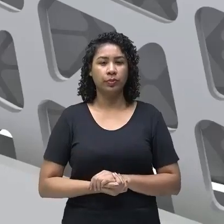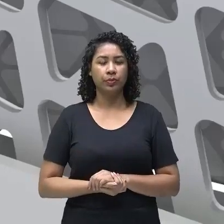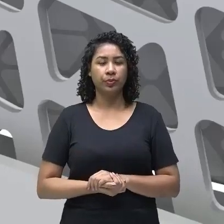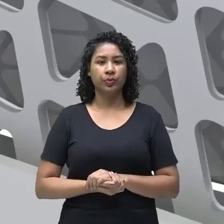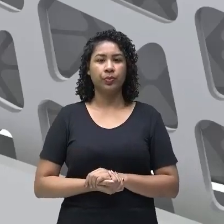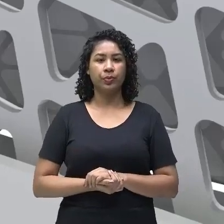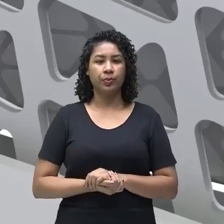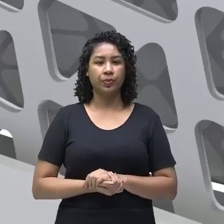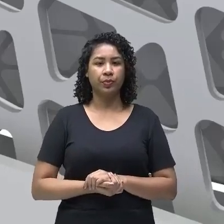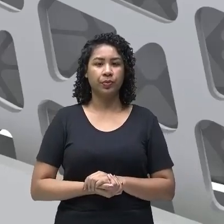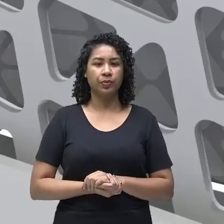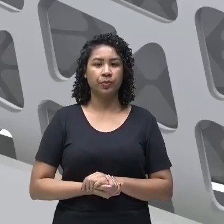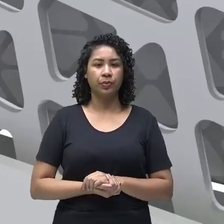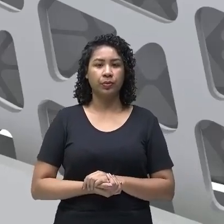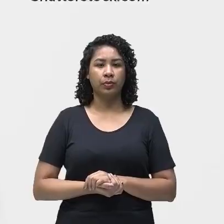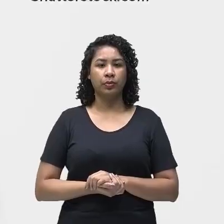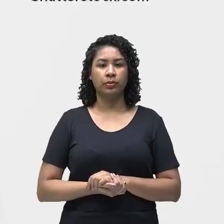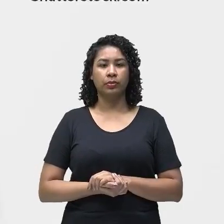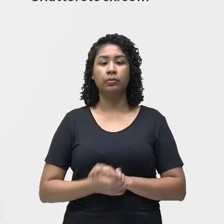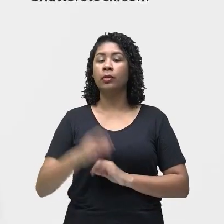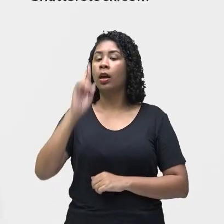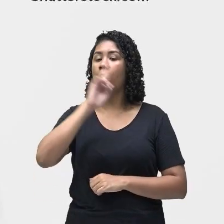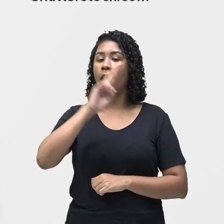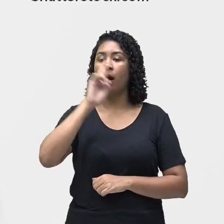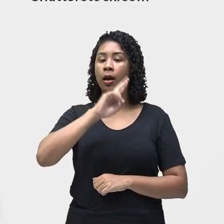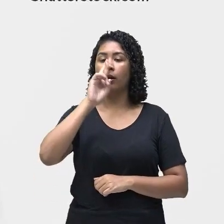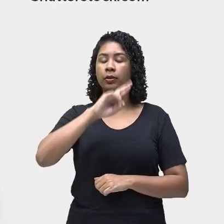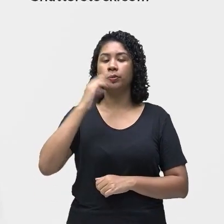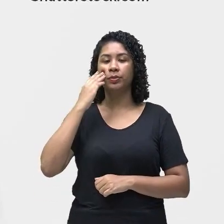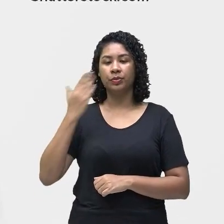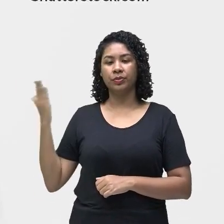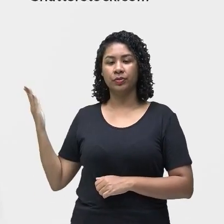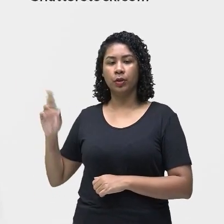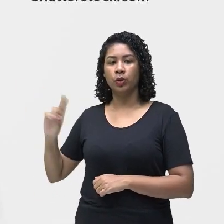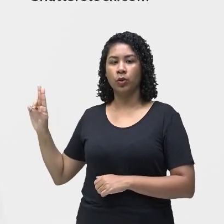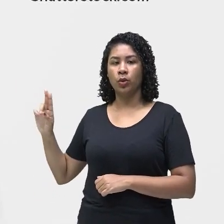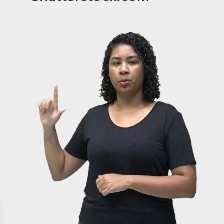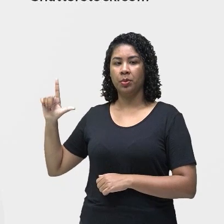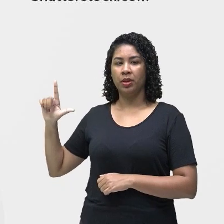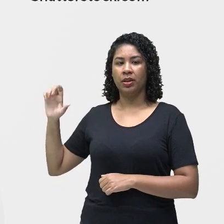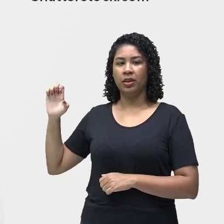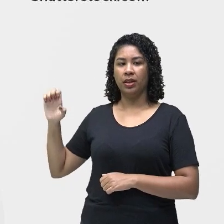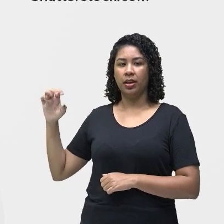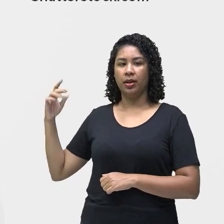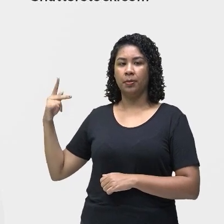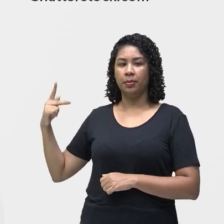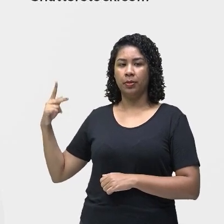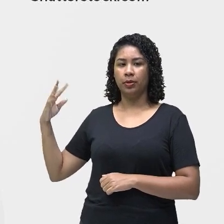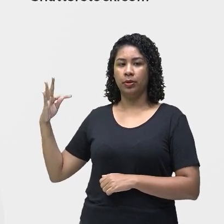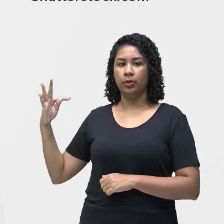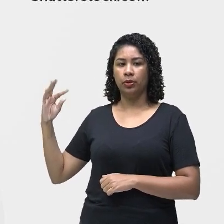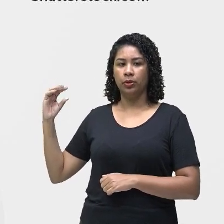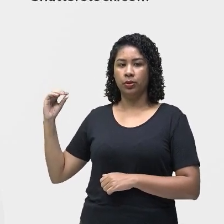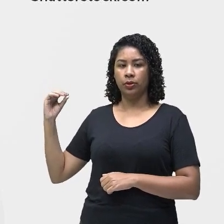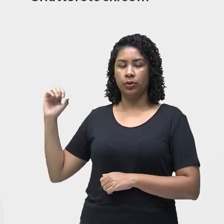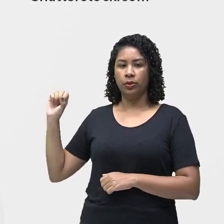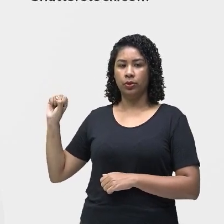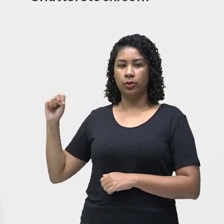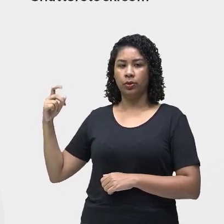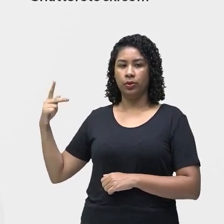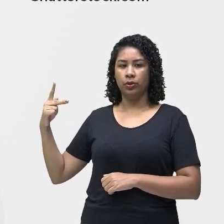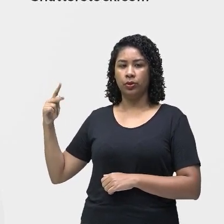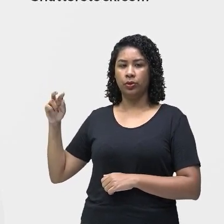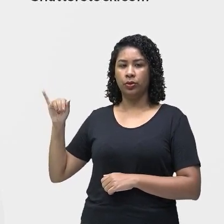e de vetores de doenças, é o rato, com a doença chamada leptospirose. Que é uma doença